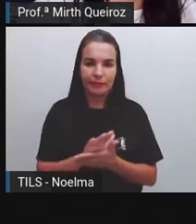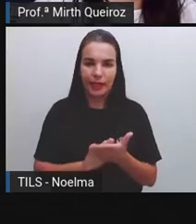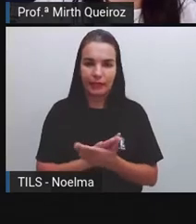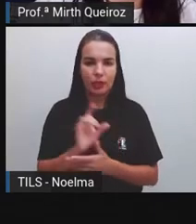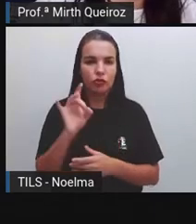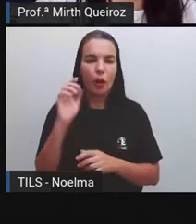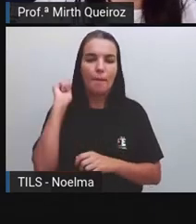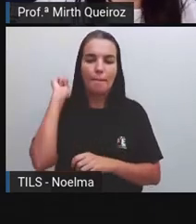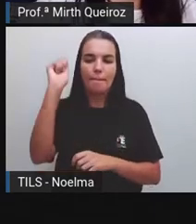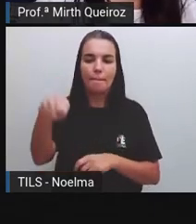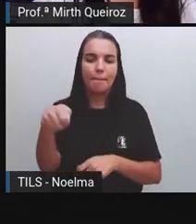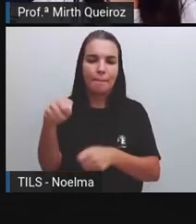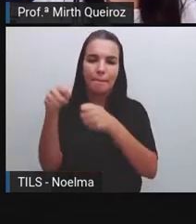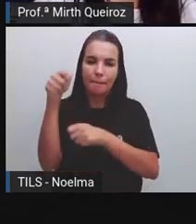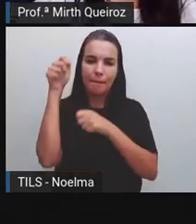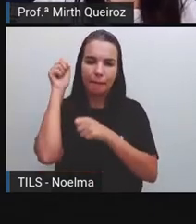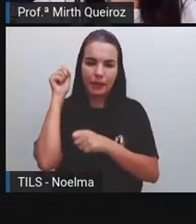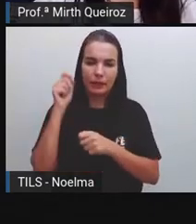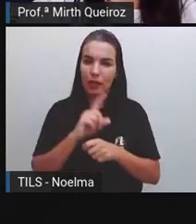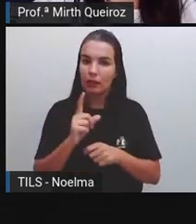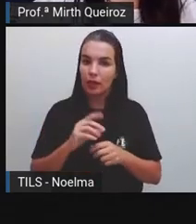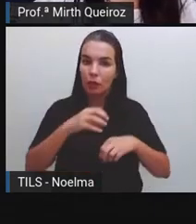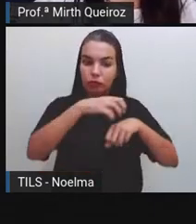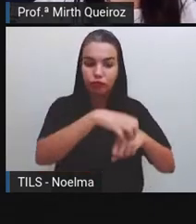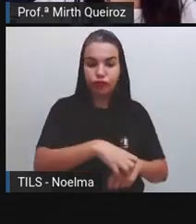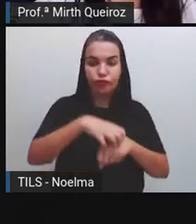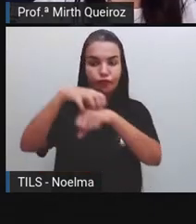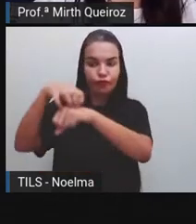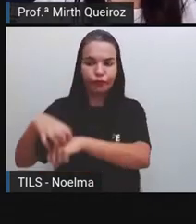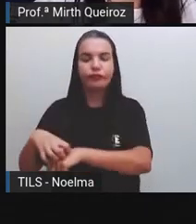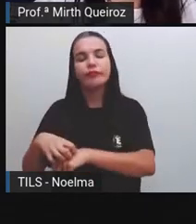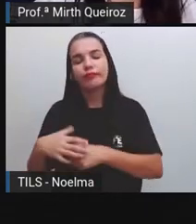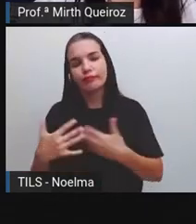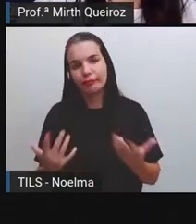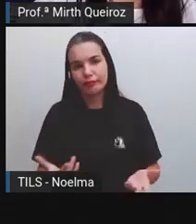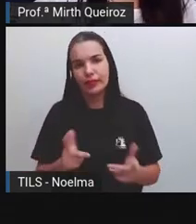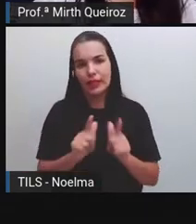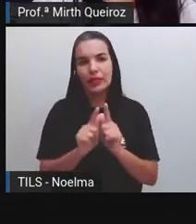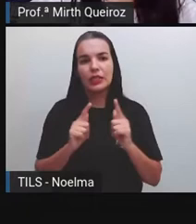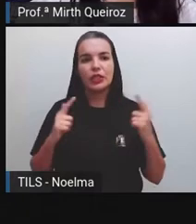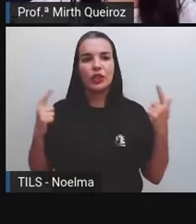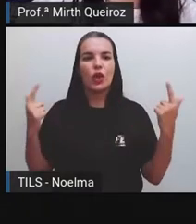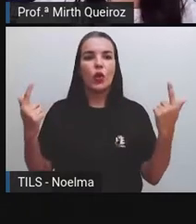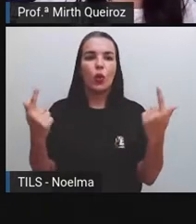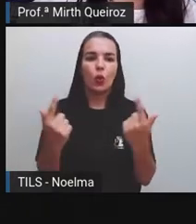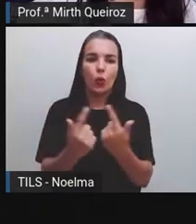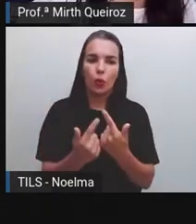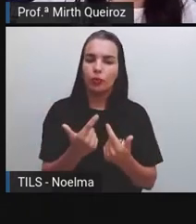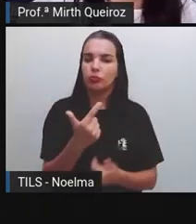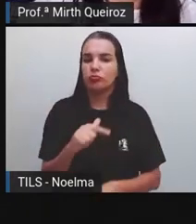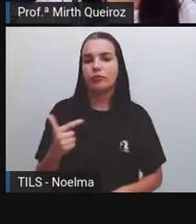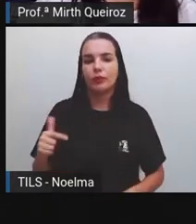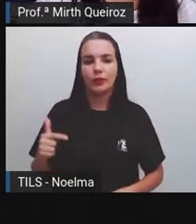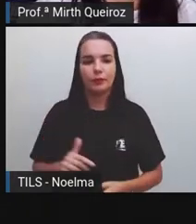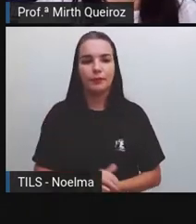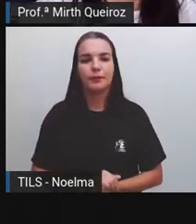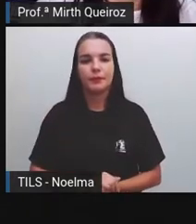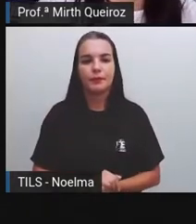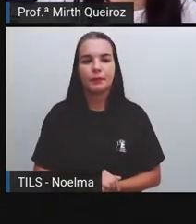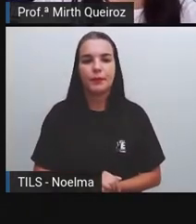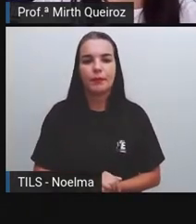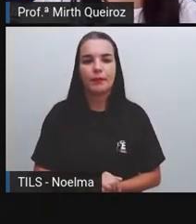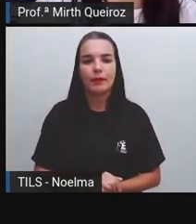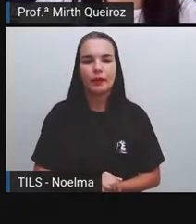pesca, né? Não como um meio de transporte, assim, vamos dizer, para a gente se locomover de um lugar para outro, né?